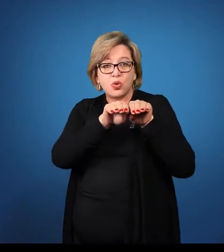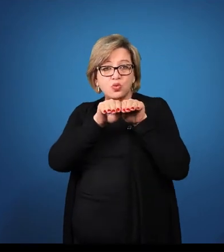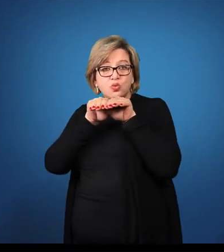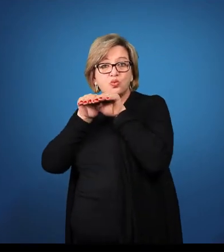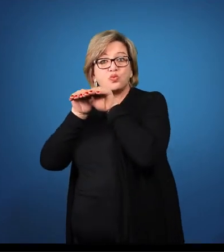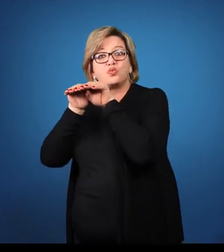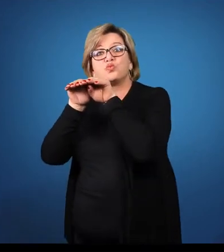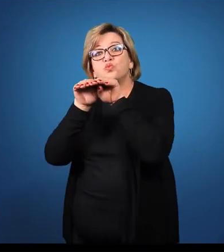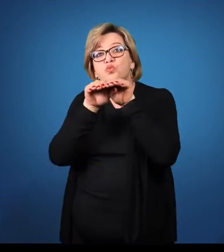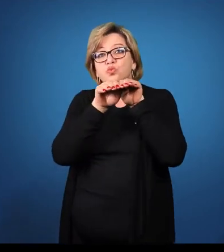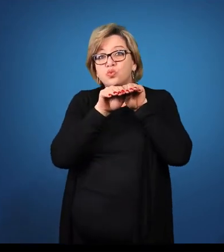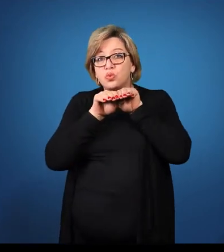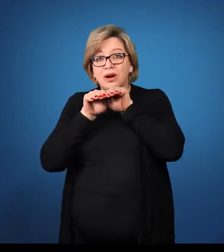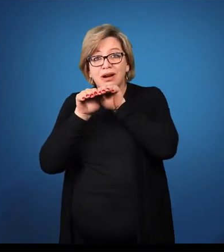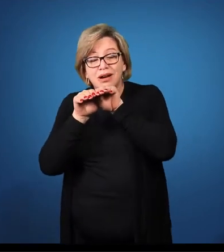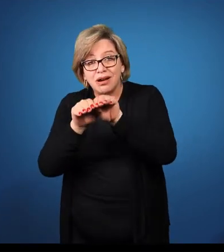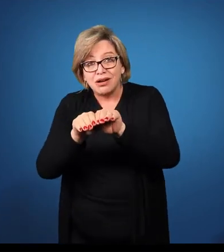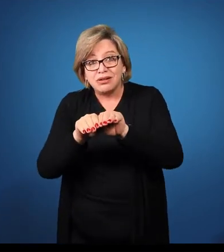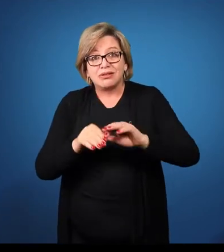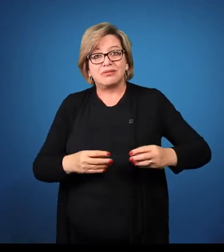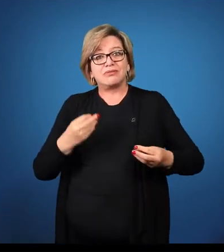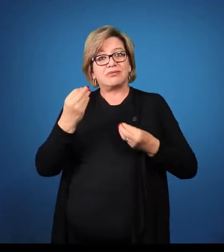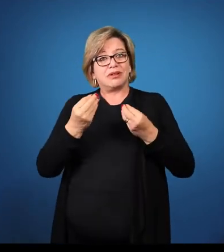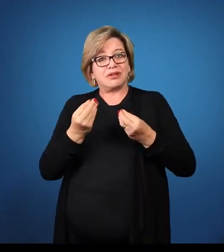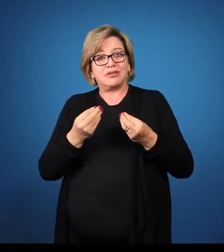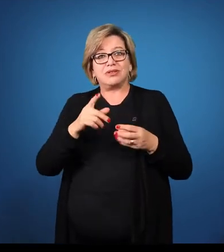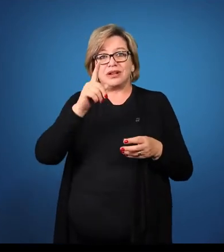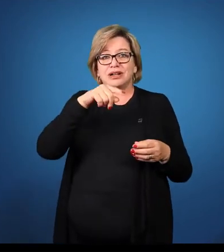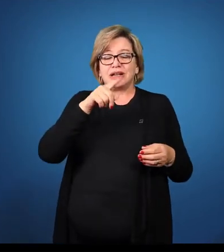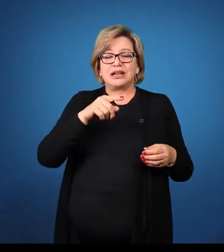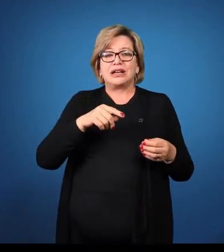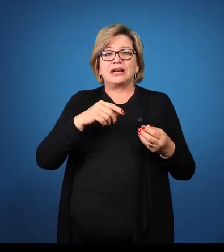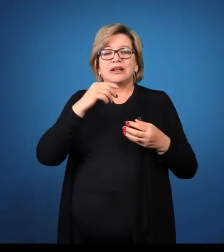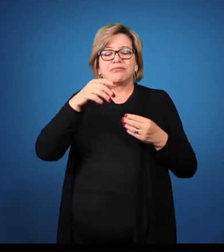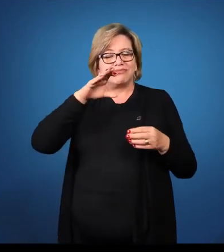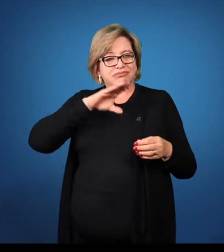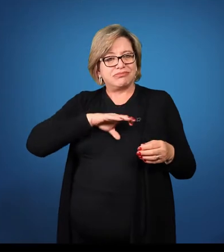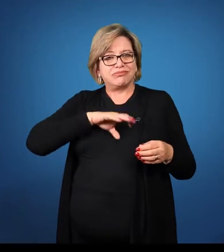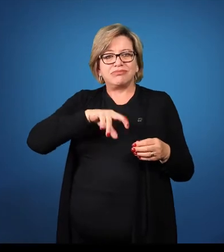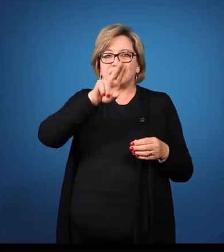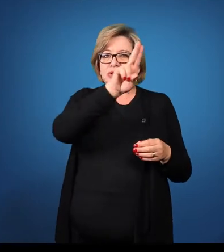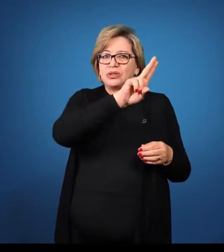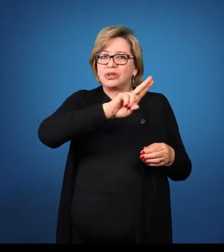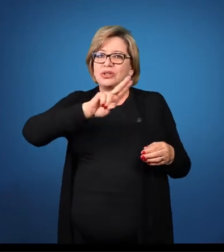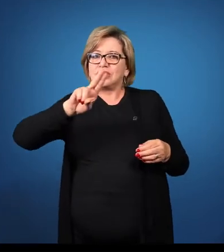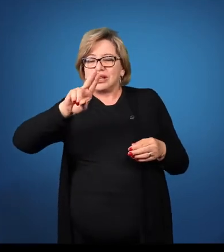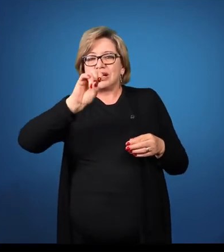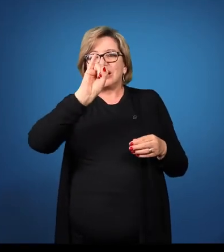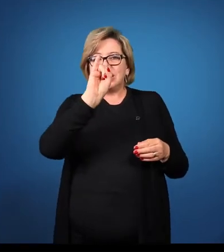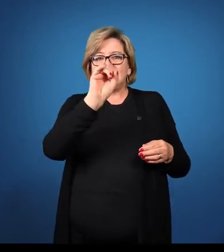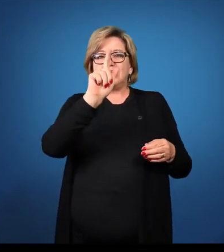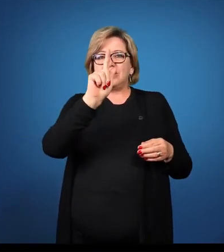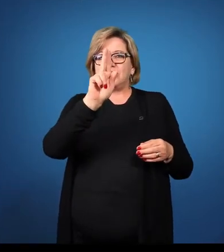seres, que nós chamamos de, na língua portuguesa, de comparativo de igualdade. Quando eu digo,